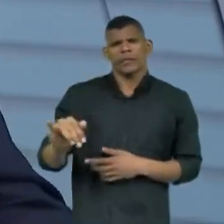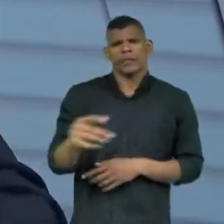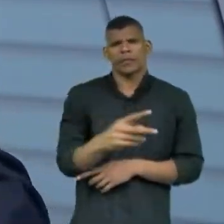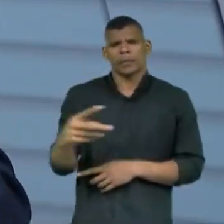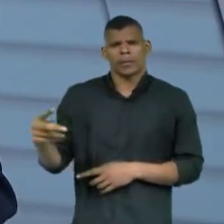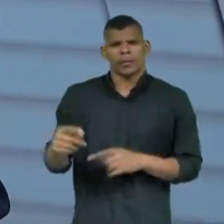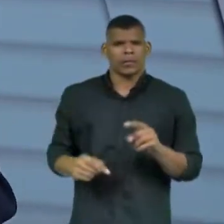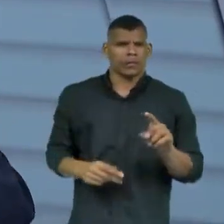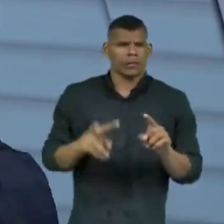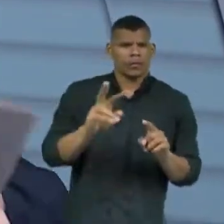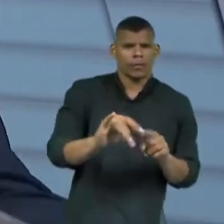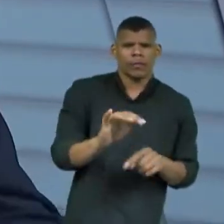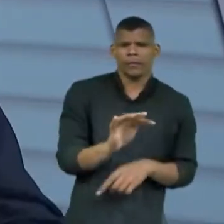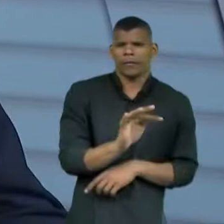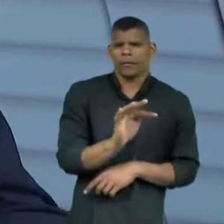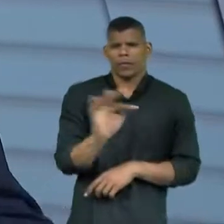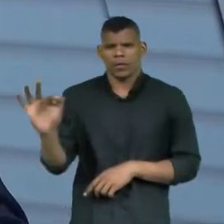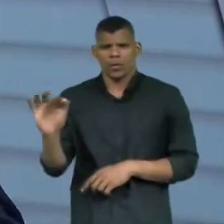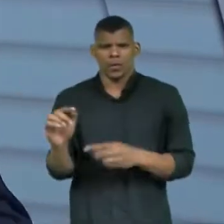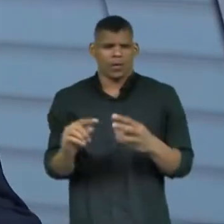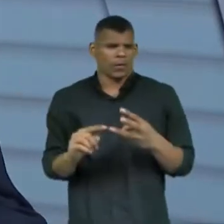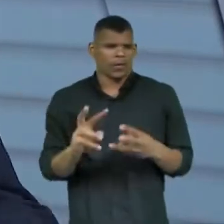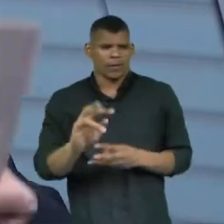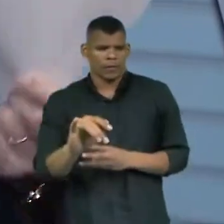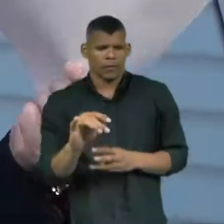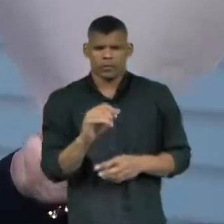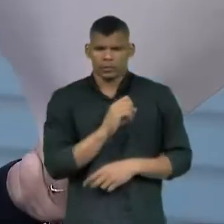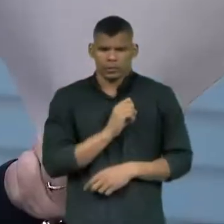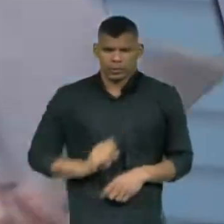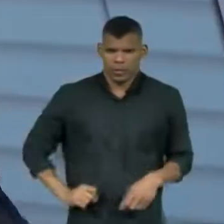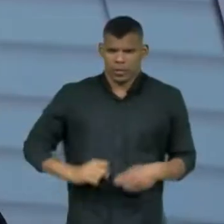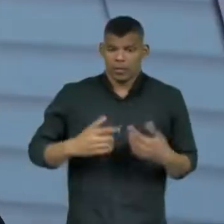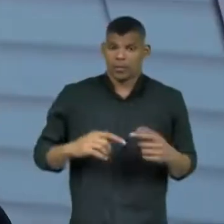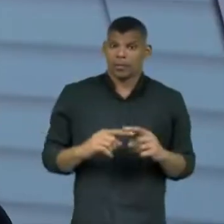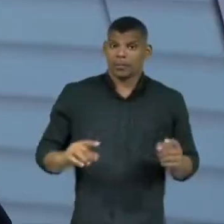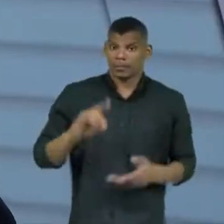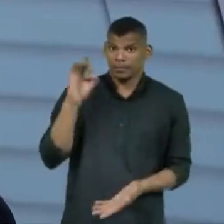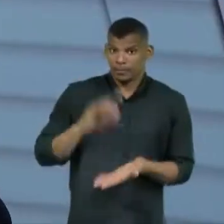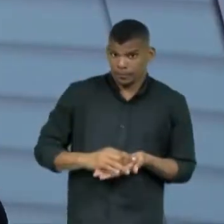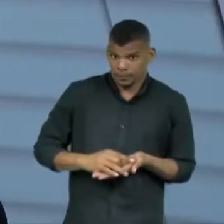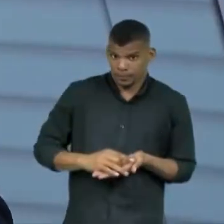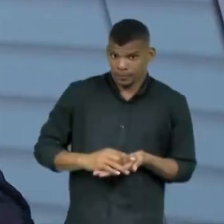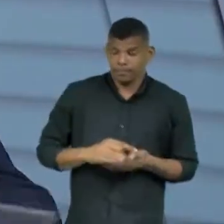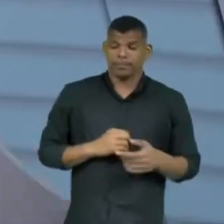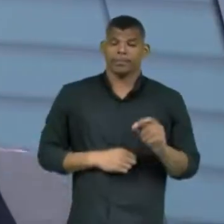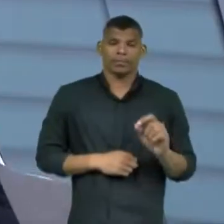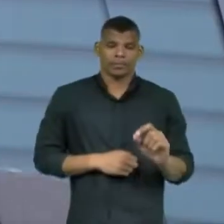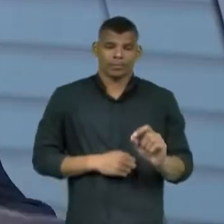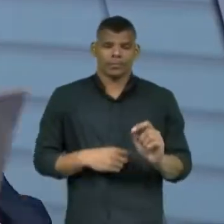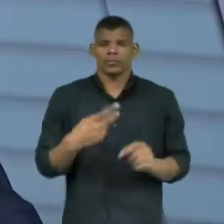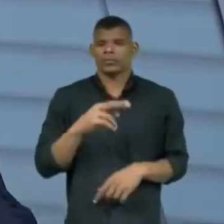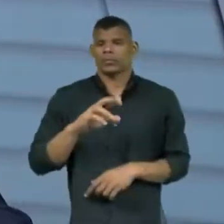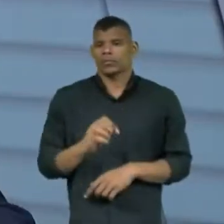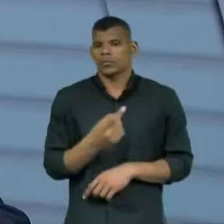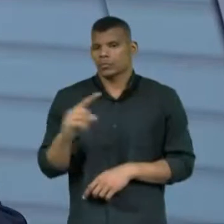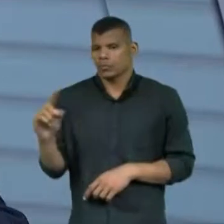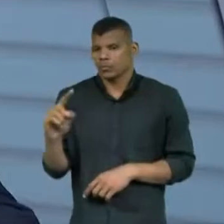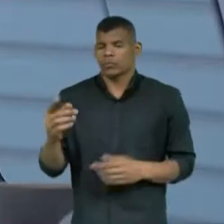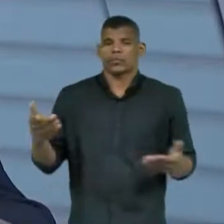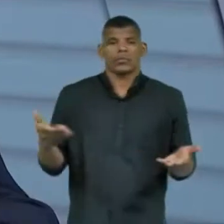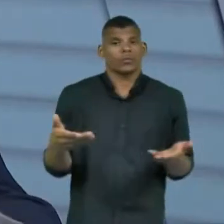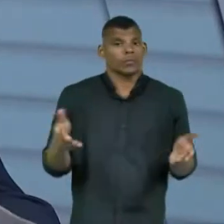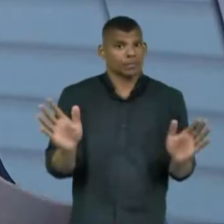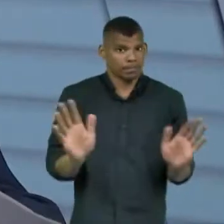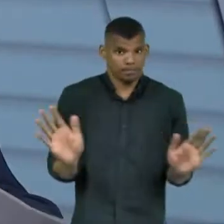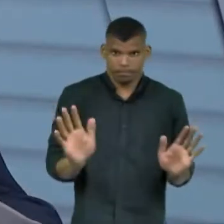fulano é candidato a federal, a senador, mas oficialmente pré-candidatos. Agora não, todo mundo é candidato.